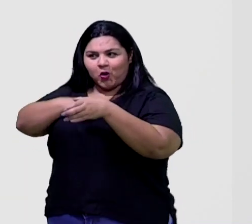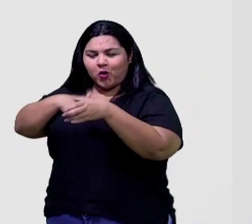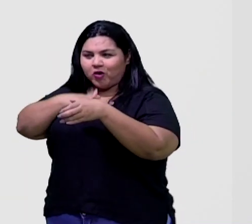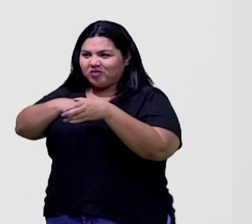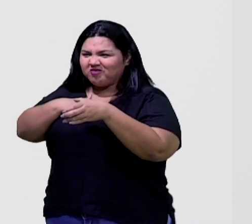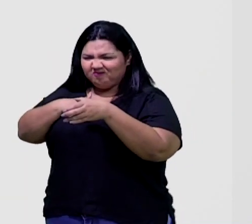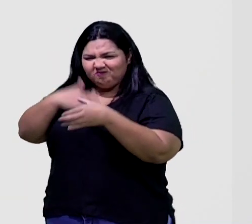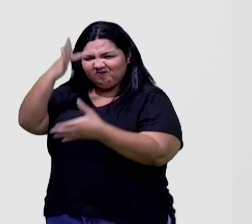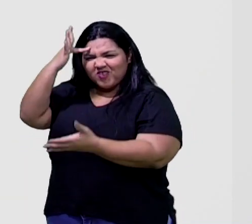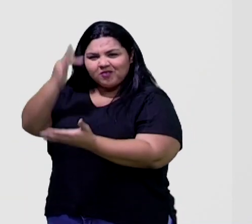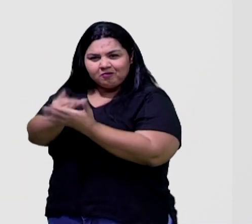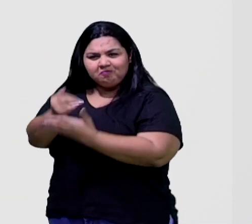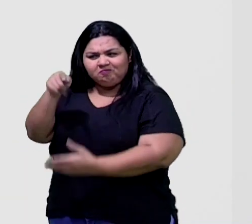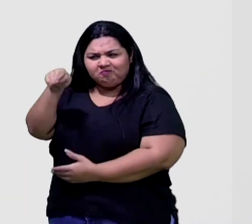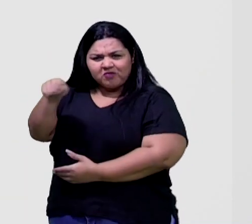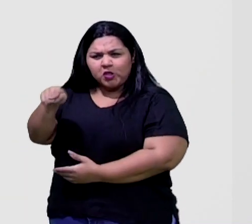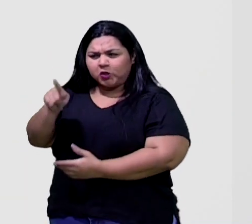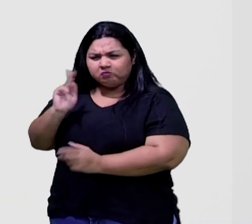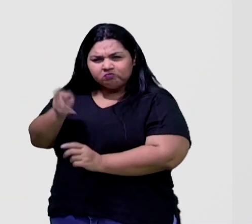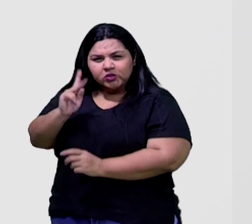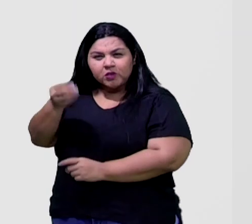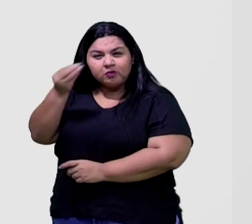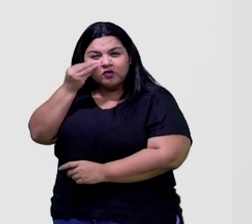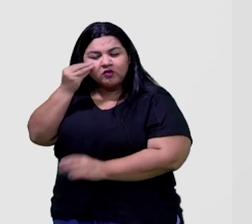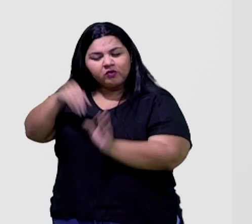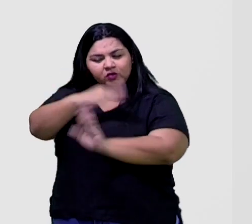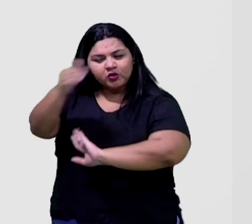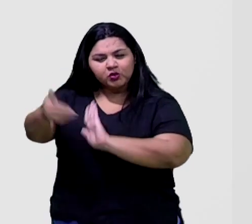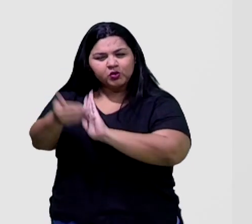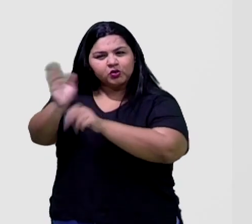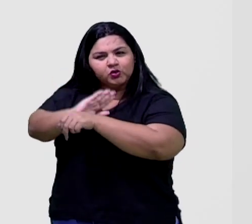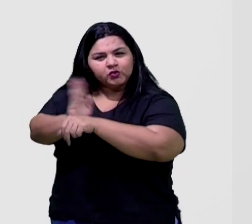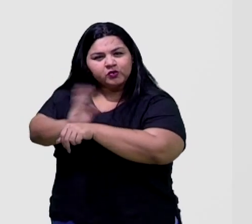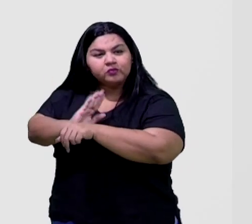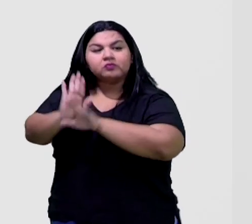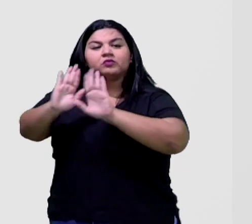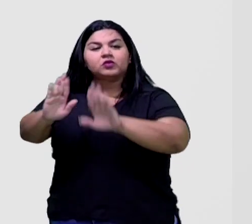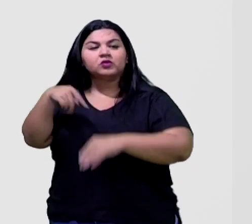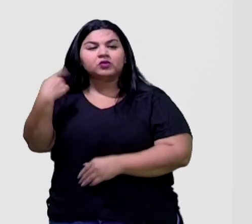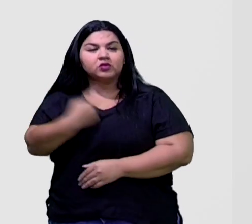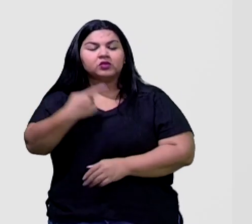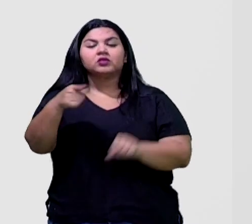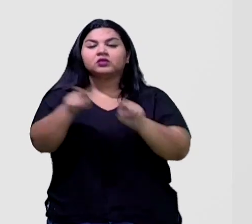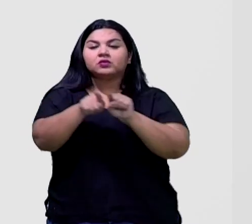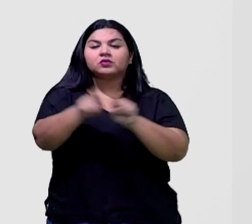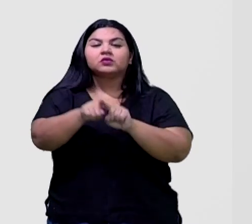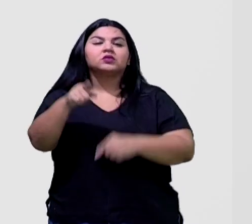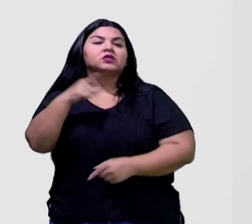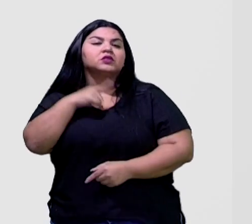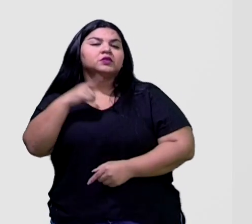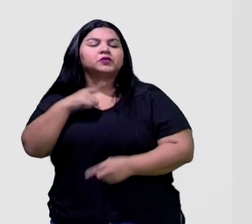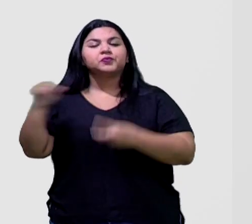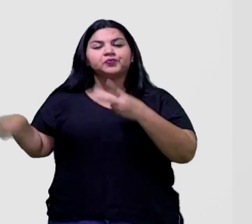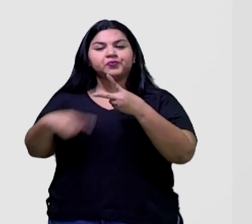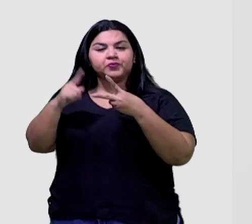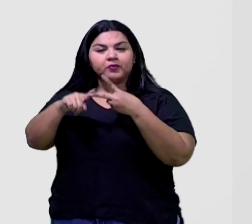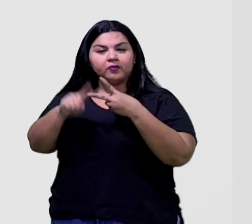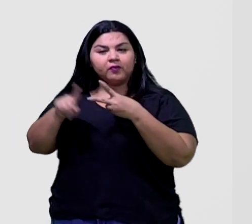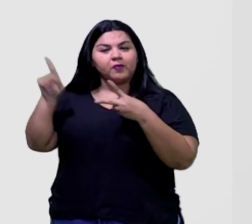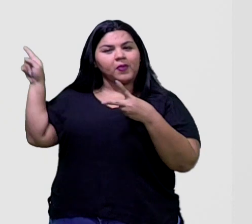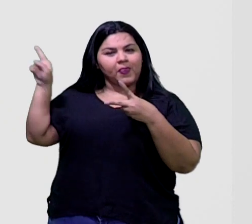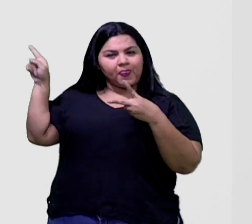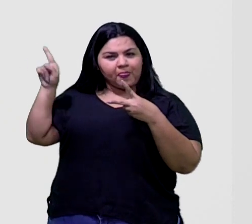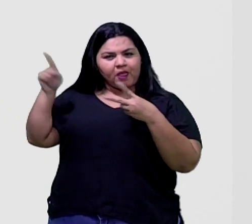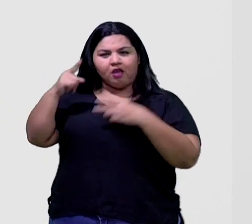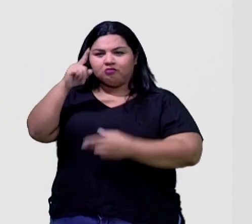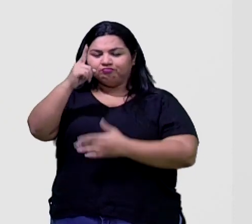fiel, né? Acompanha todos os filmes e tudo mais. E a gente tem também, ó, Avatar, que foi um filme que marcou a sua